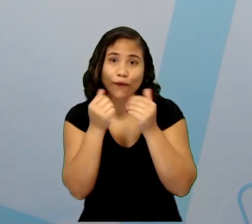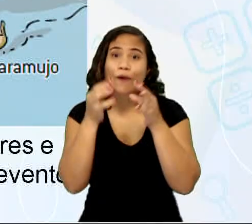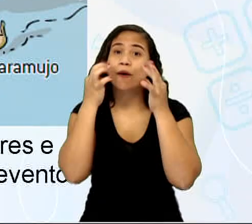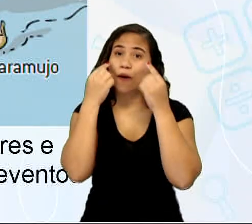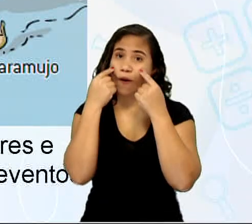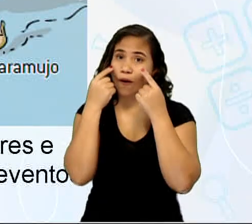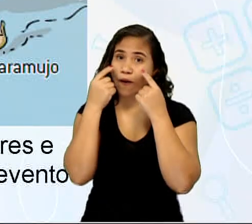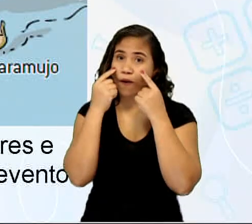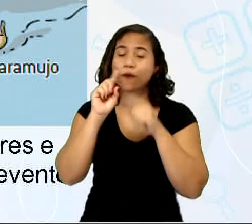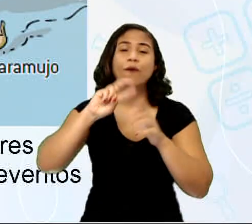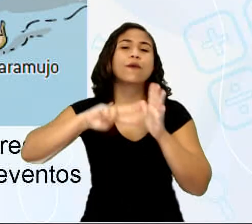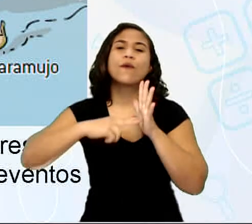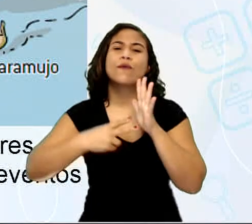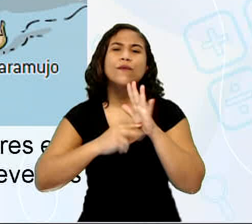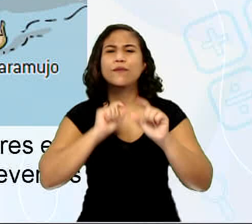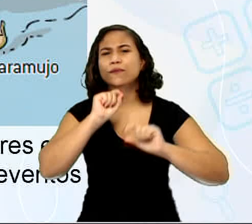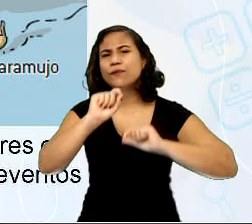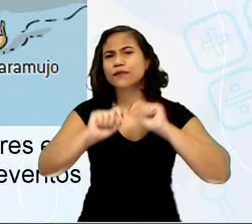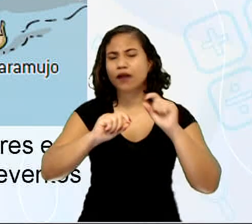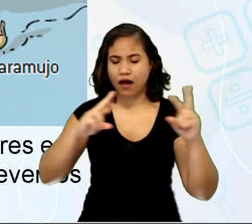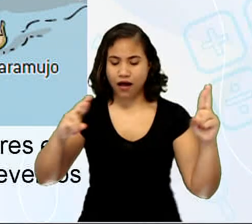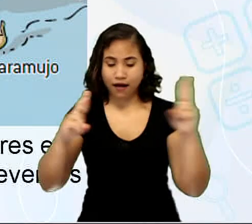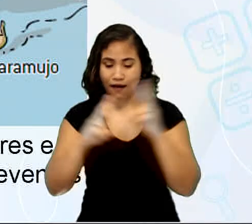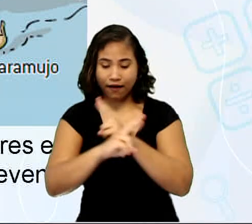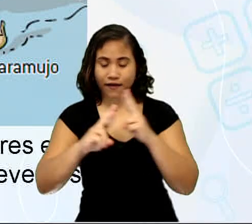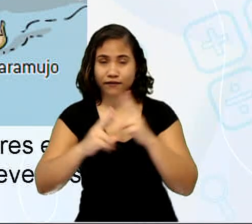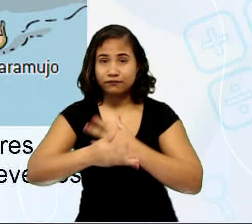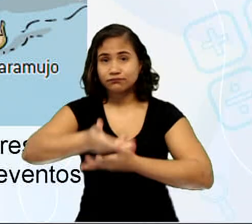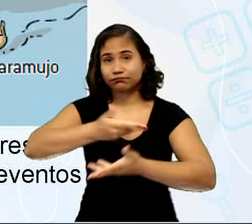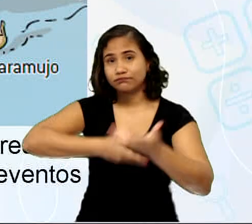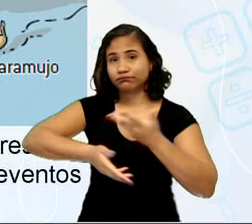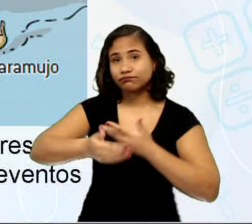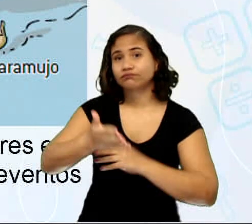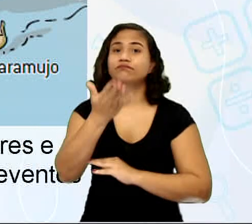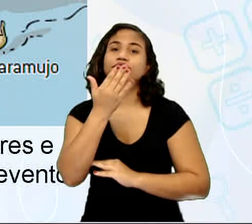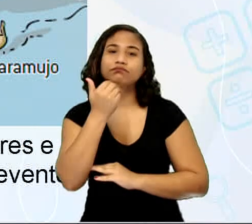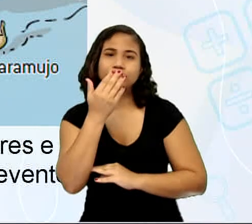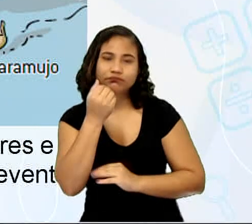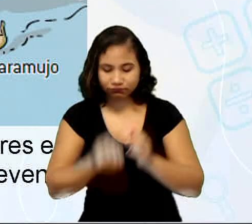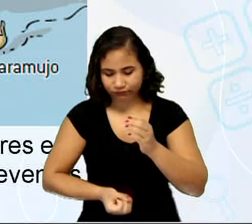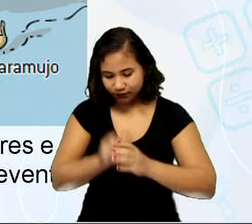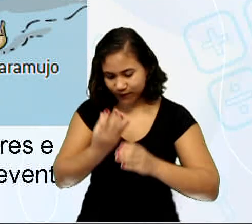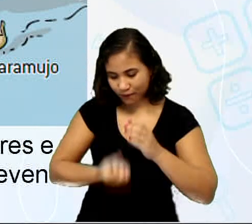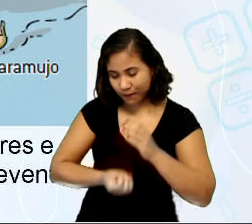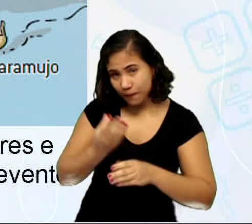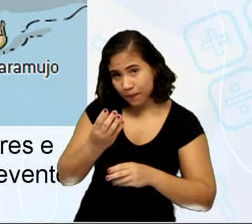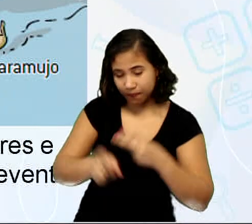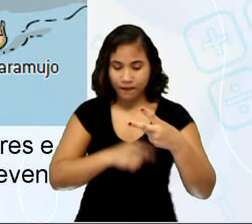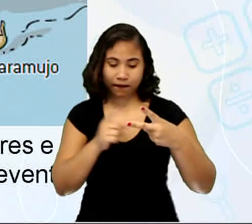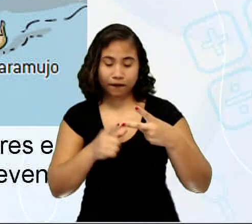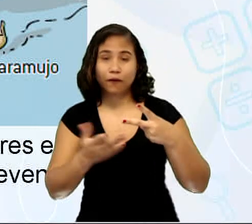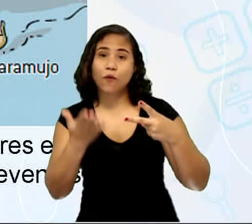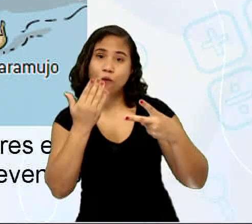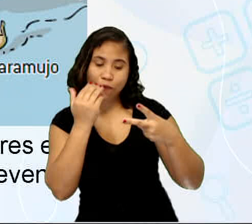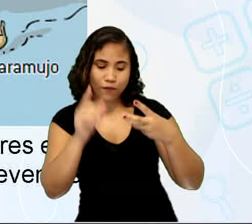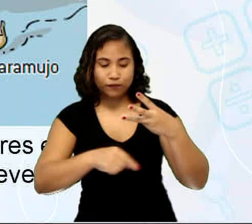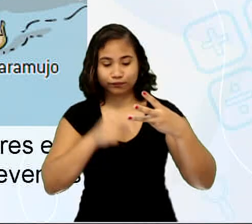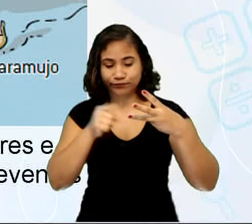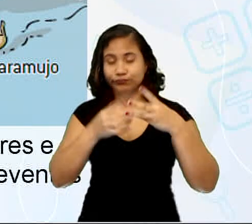que são as relações alimentares entre produtores, consumidores e